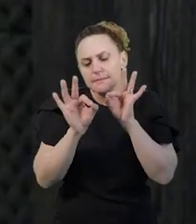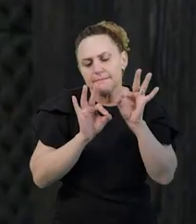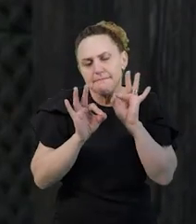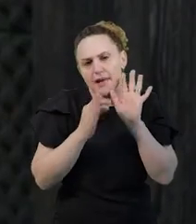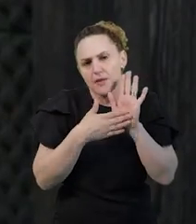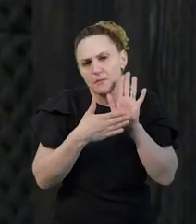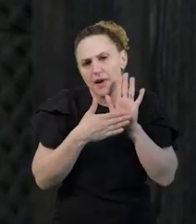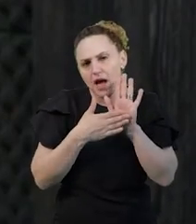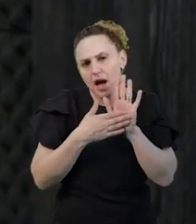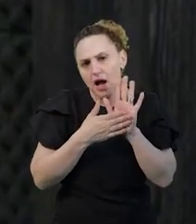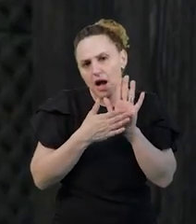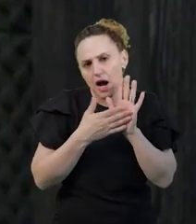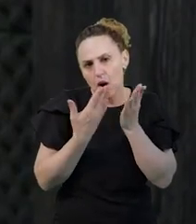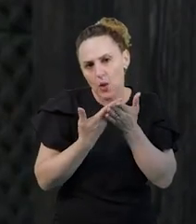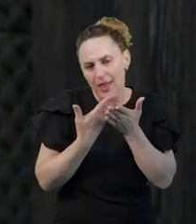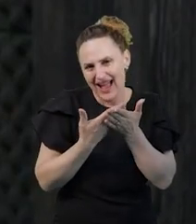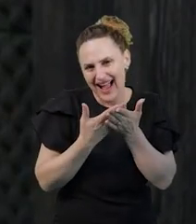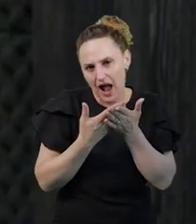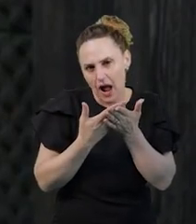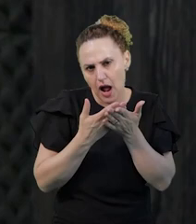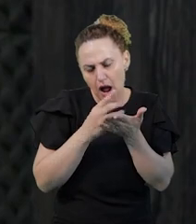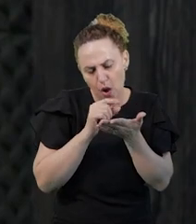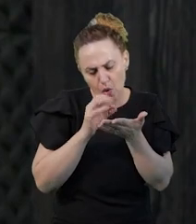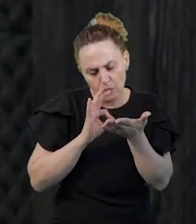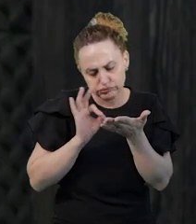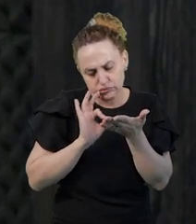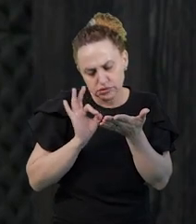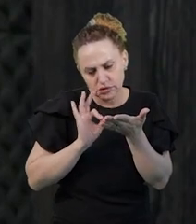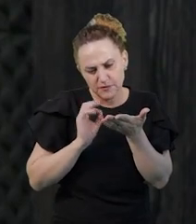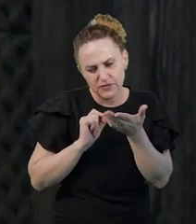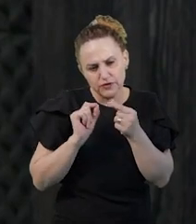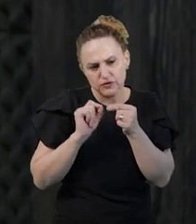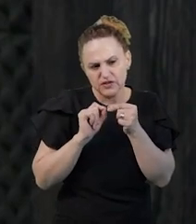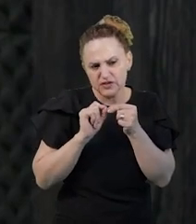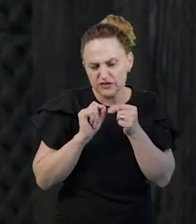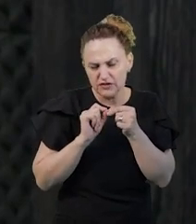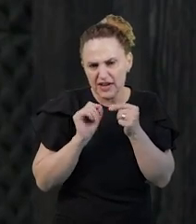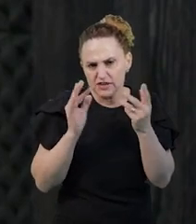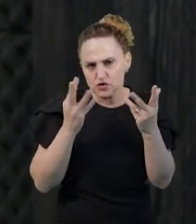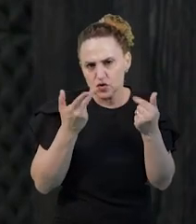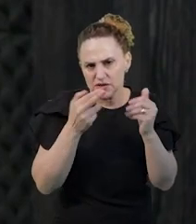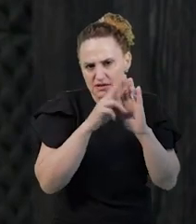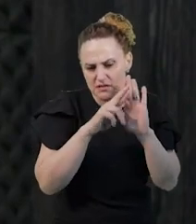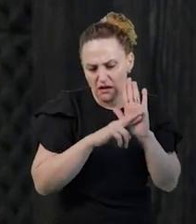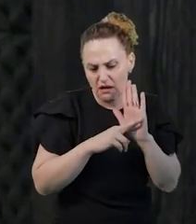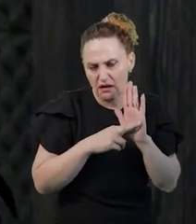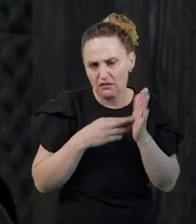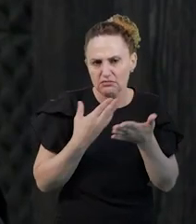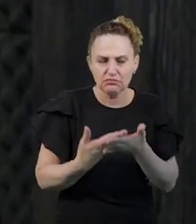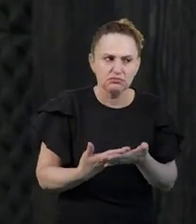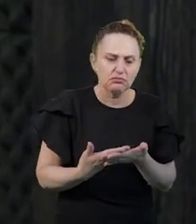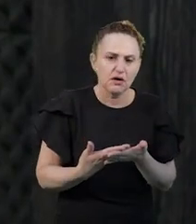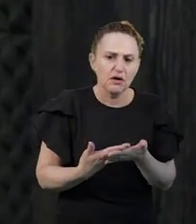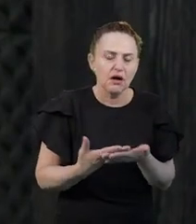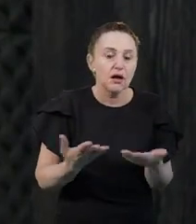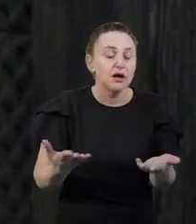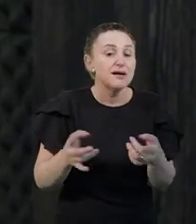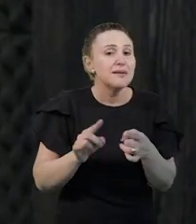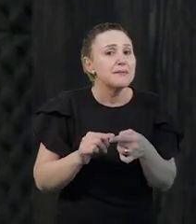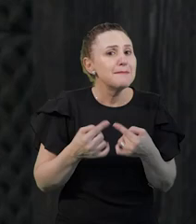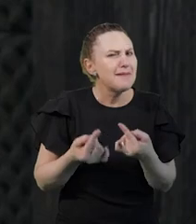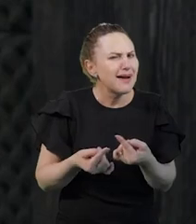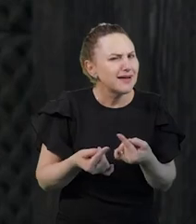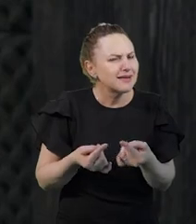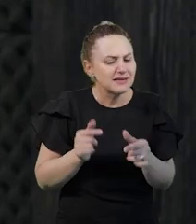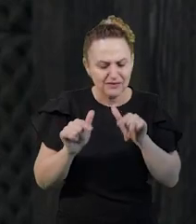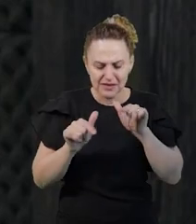satisfaz a burocracia da escola, satisfaz as orientações, tudo, mas quando você vai trabalhar